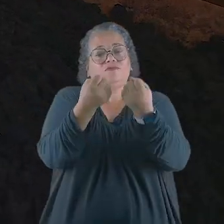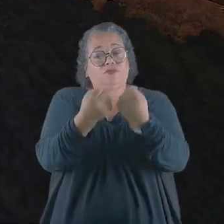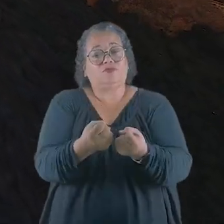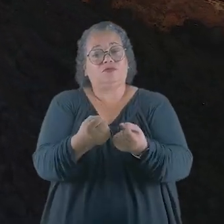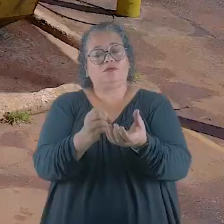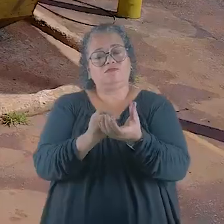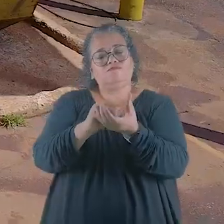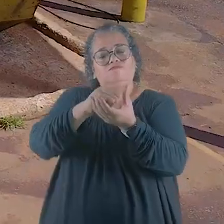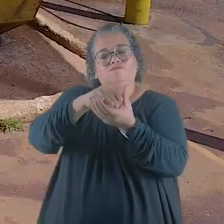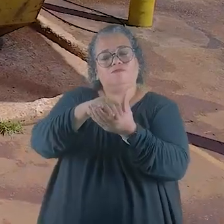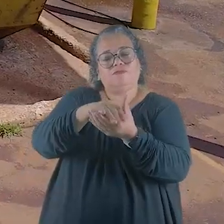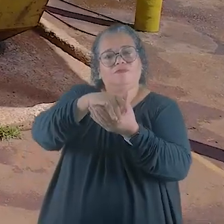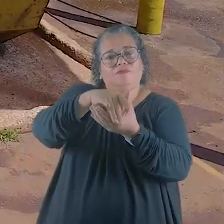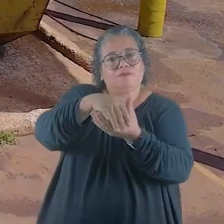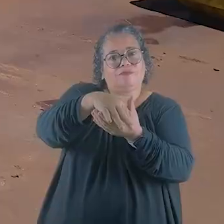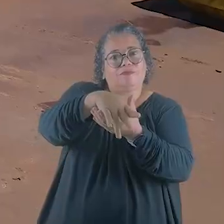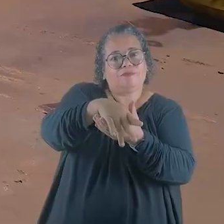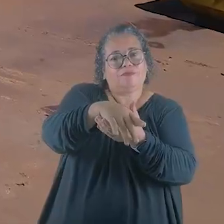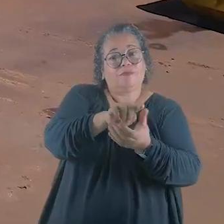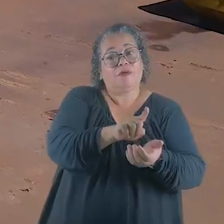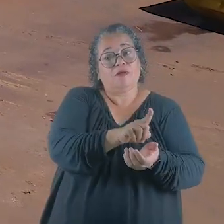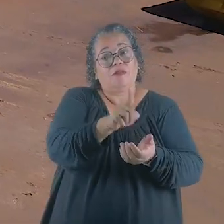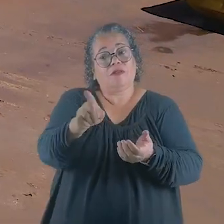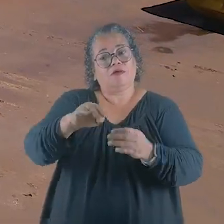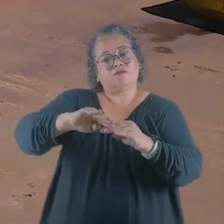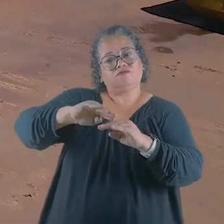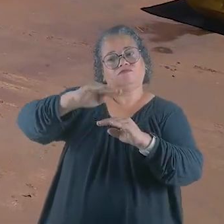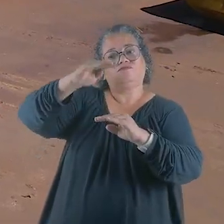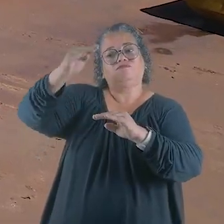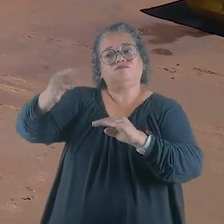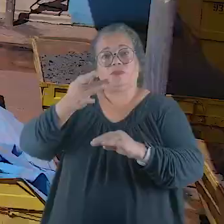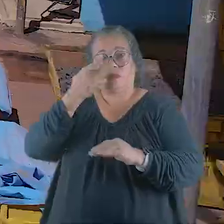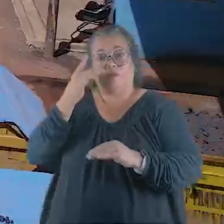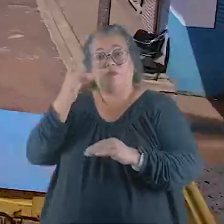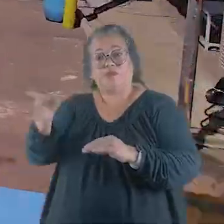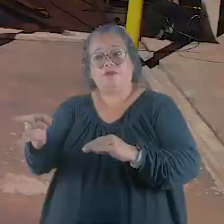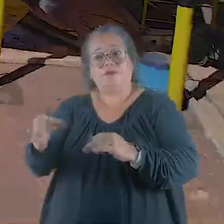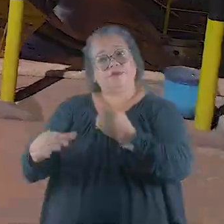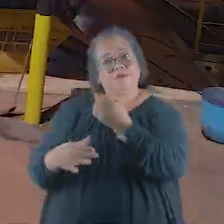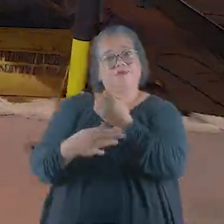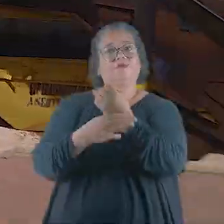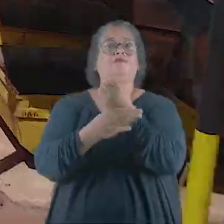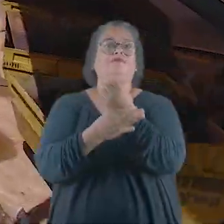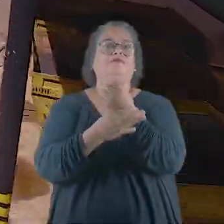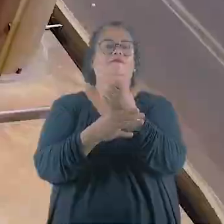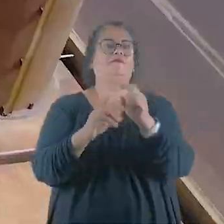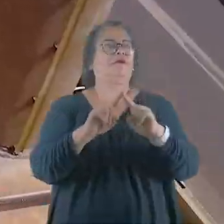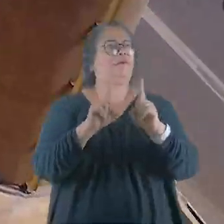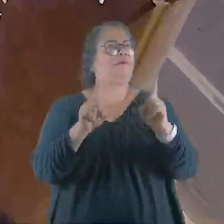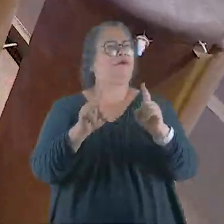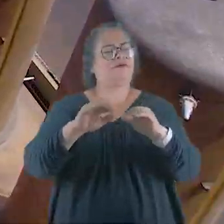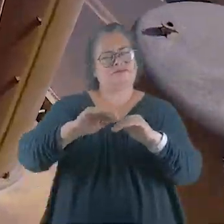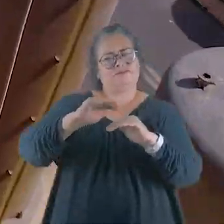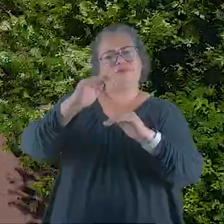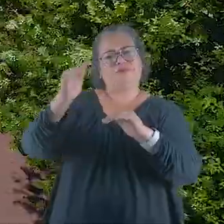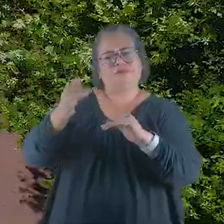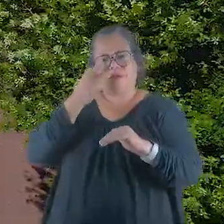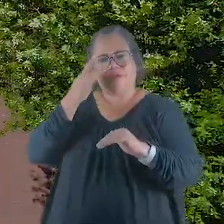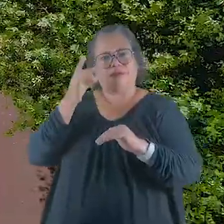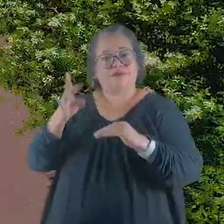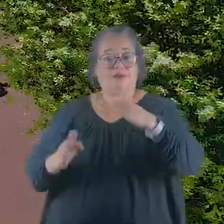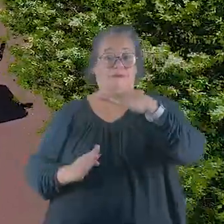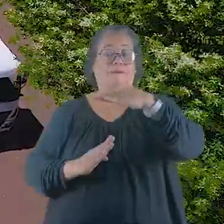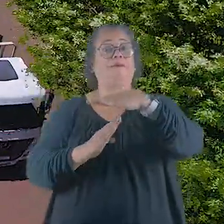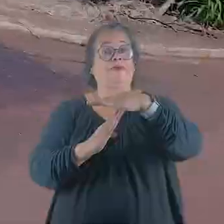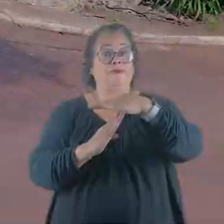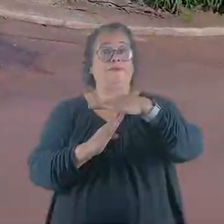rejeitos retirados da água, chamado de lodo de esgoto, lá para o aterro sanitário de forma segura. Mas todo aterro sanitário tem